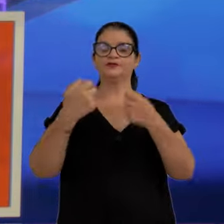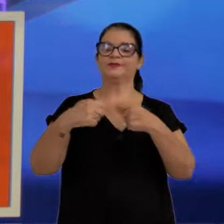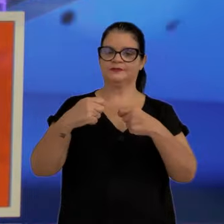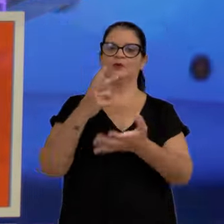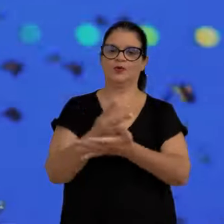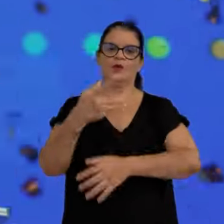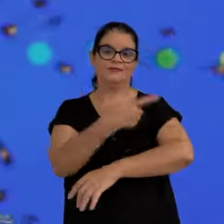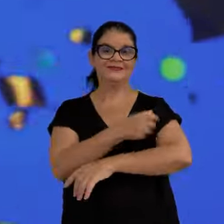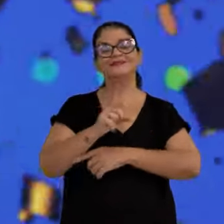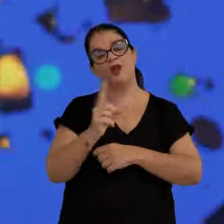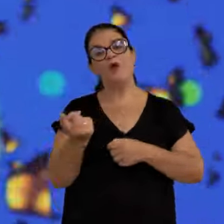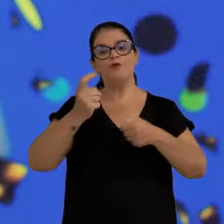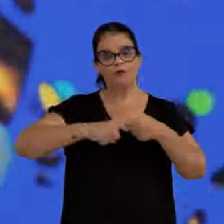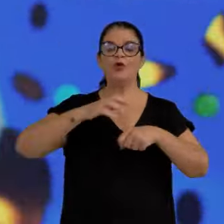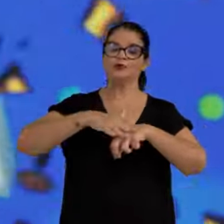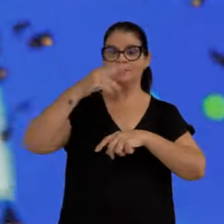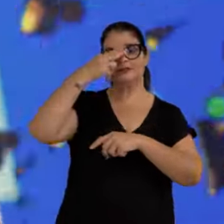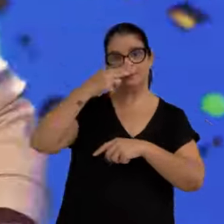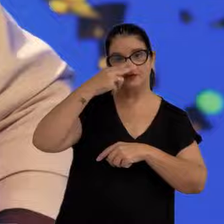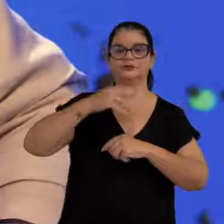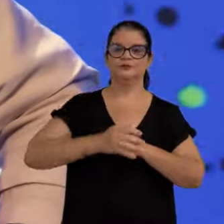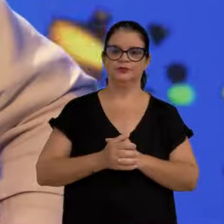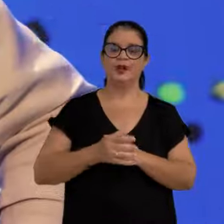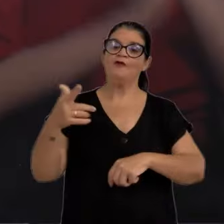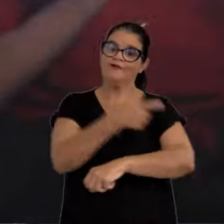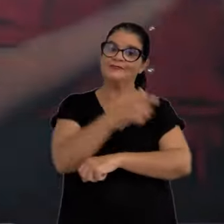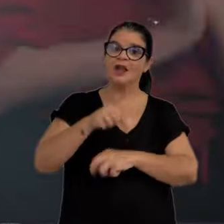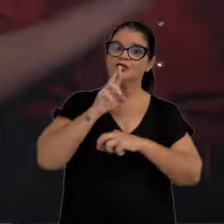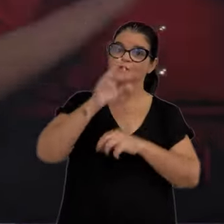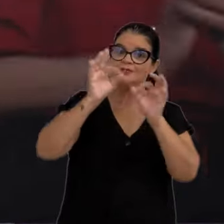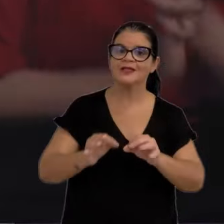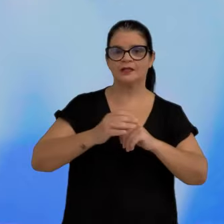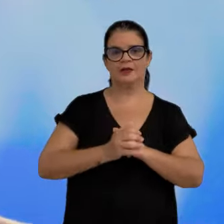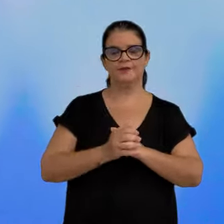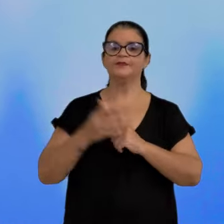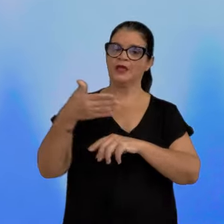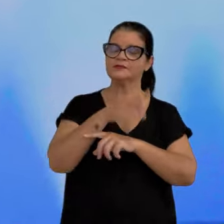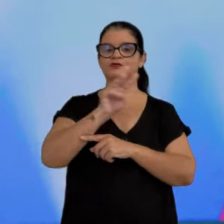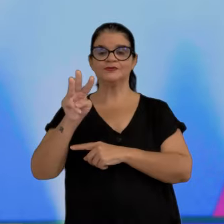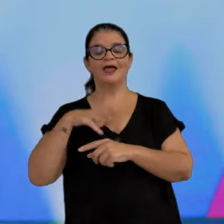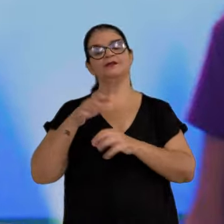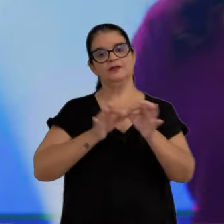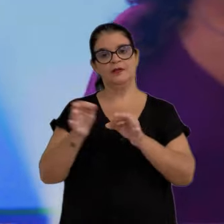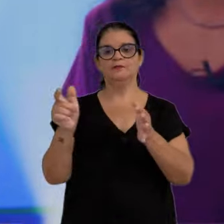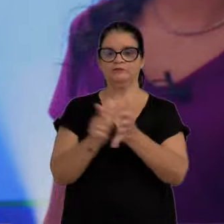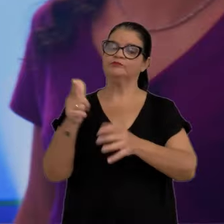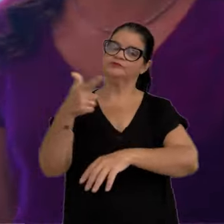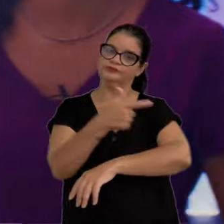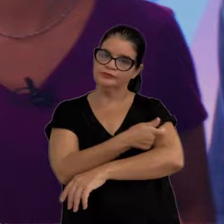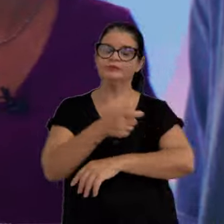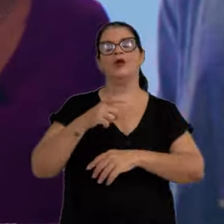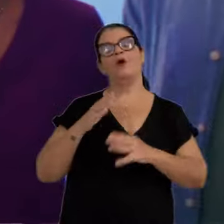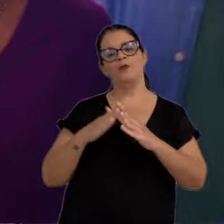certa, Marcos. Tem que continuar tomando a vacina, senão a doença volta mesmo. Ele comemora. A plateia aplaude. Acerta. Acesse o